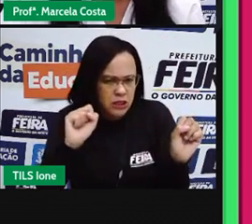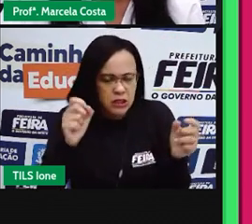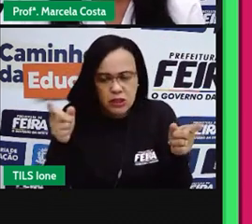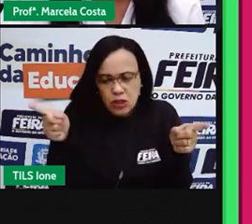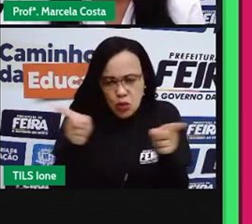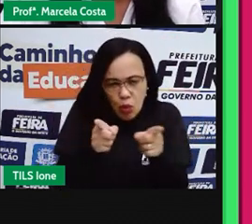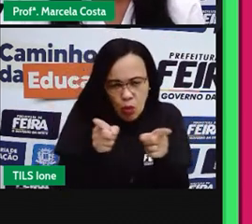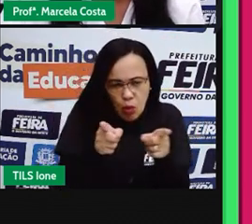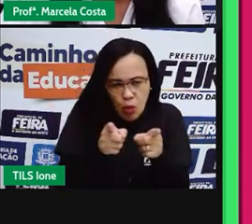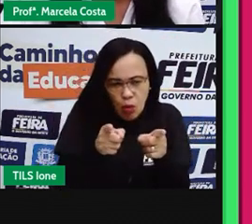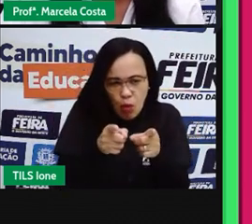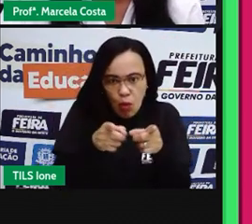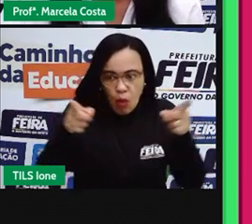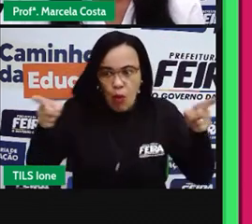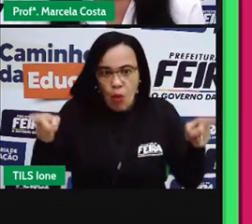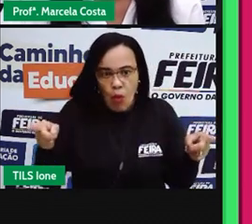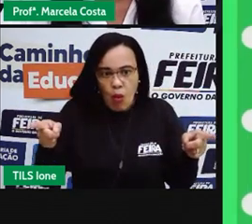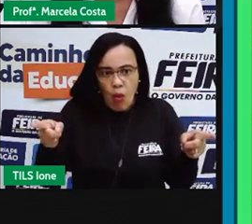pequeno?